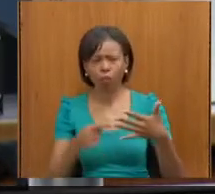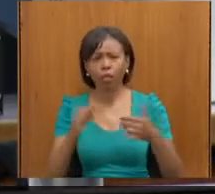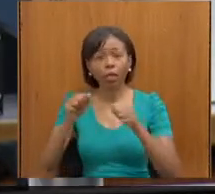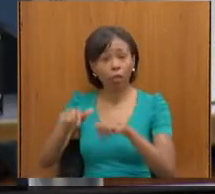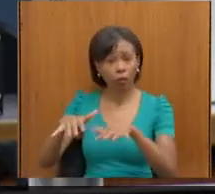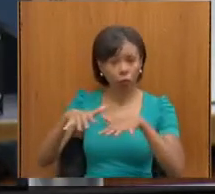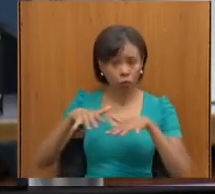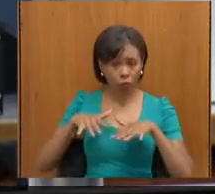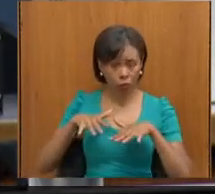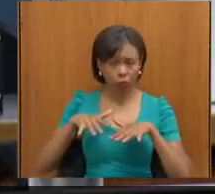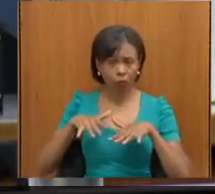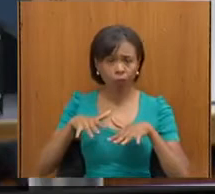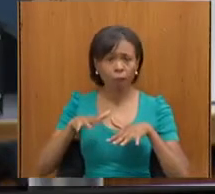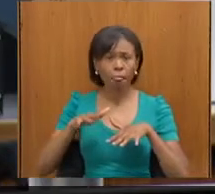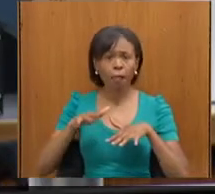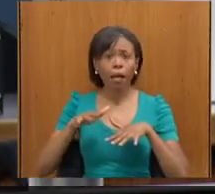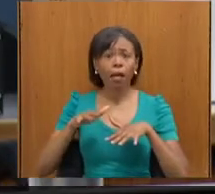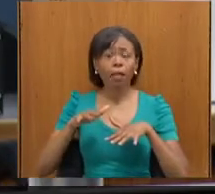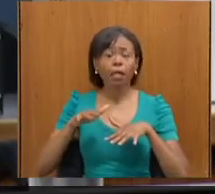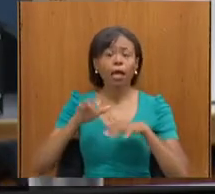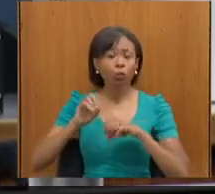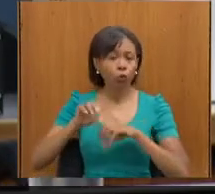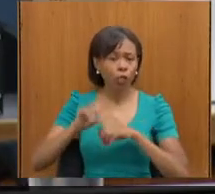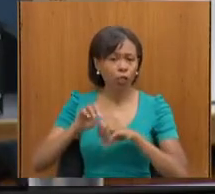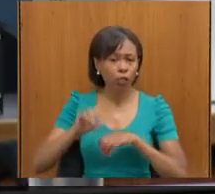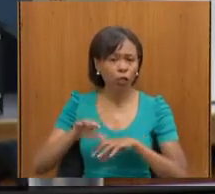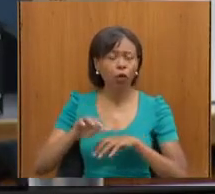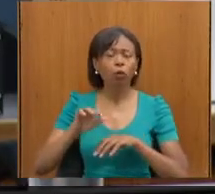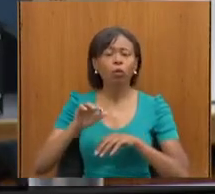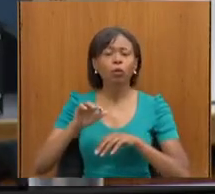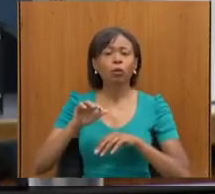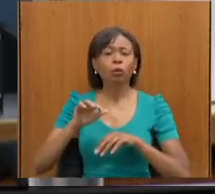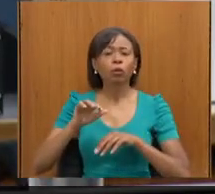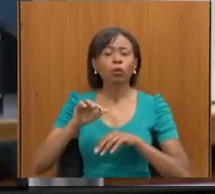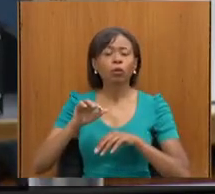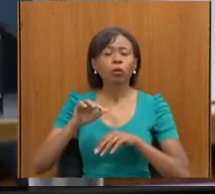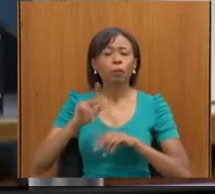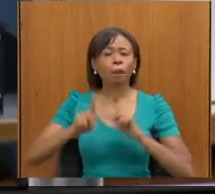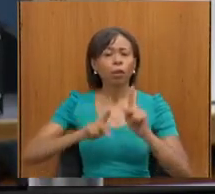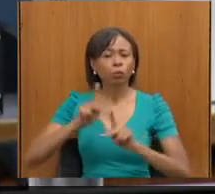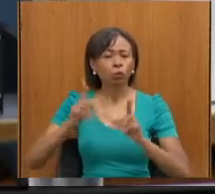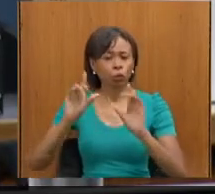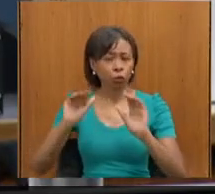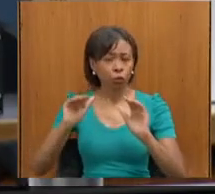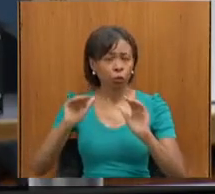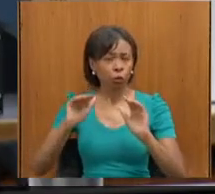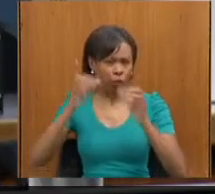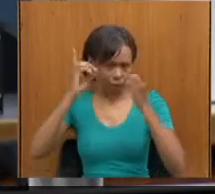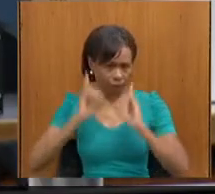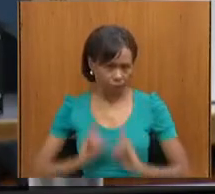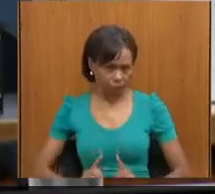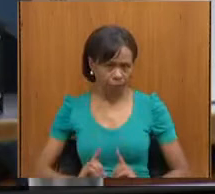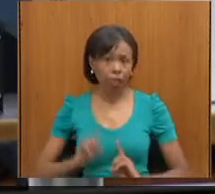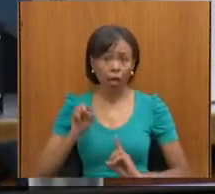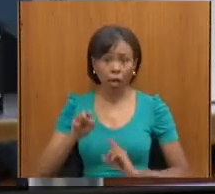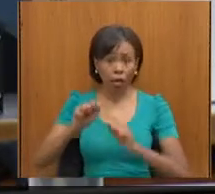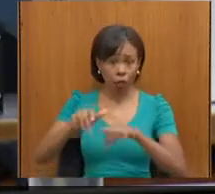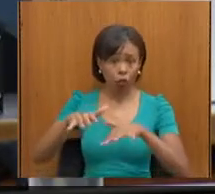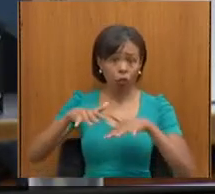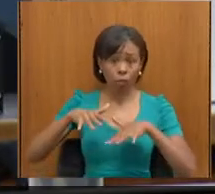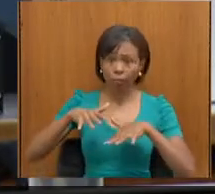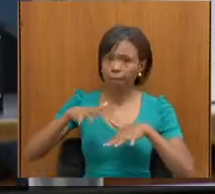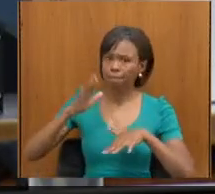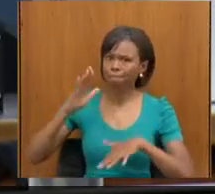da questão da educação para a pessoa com deficiência foi realmente marcante, o que